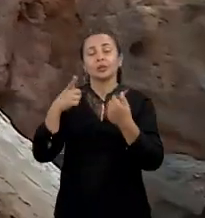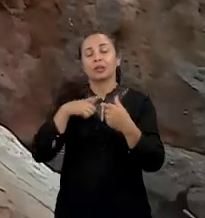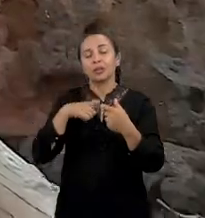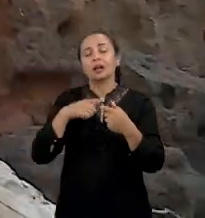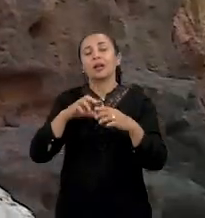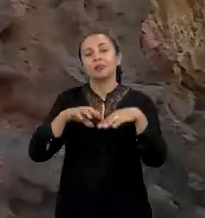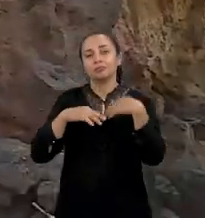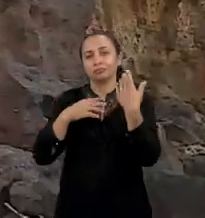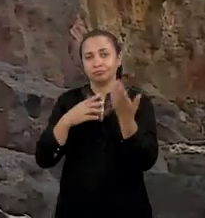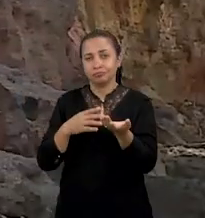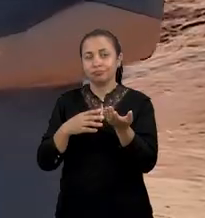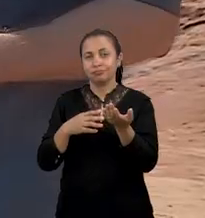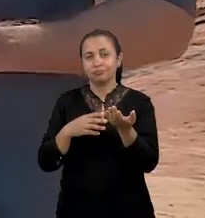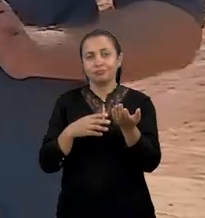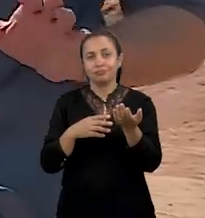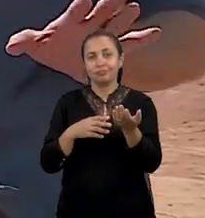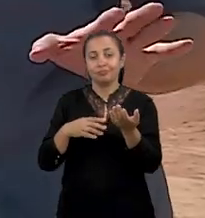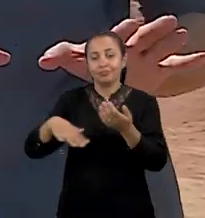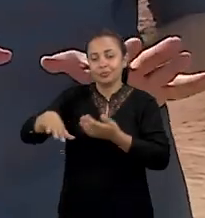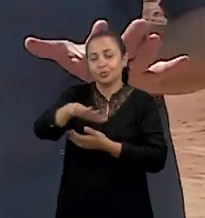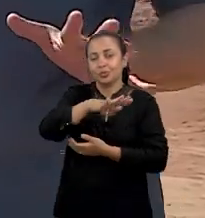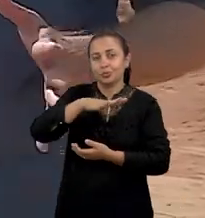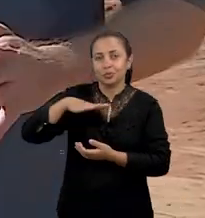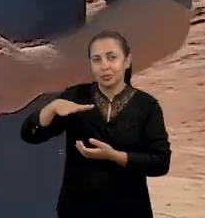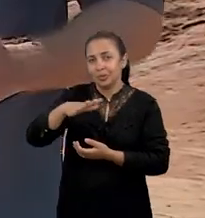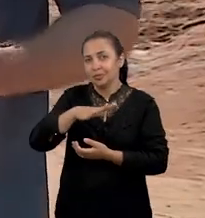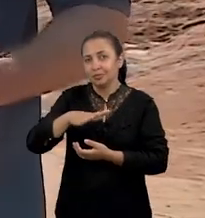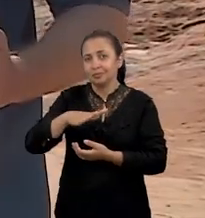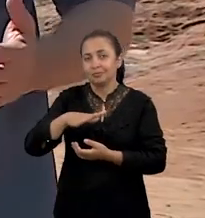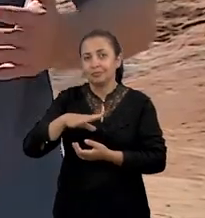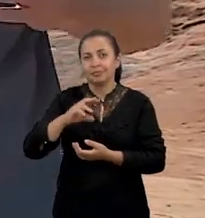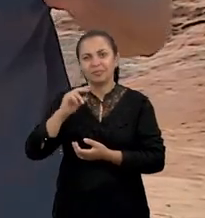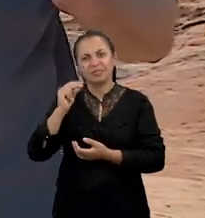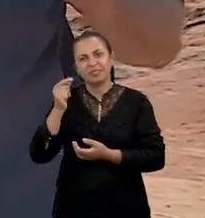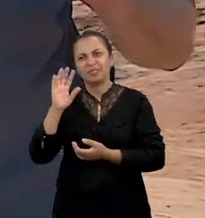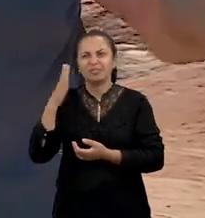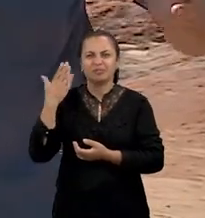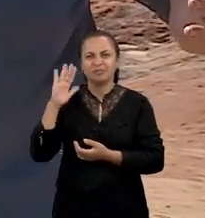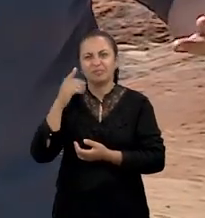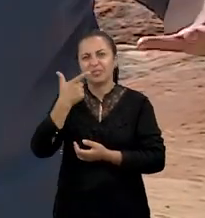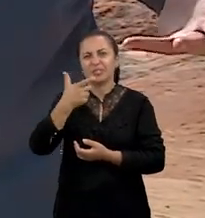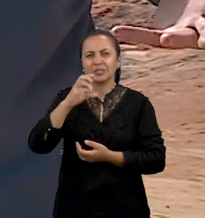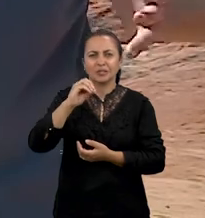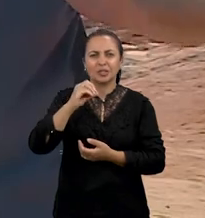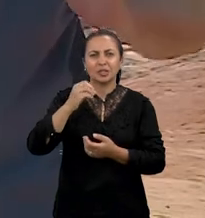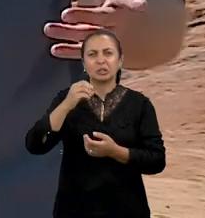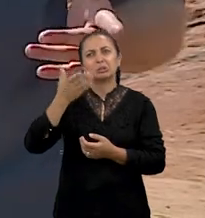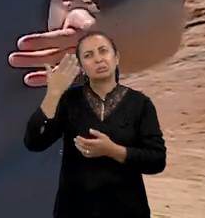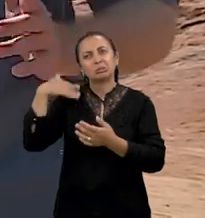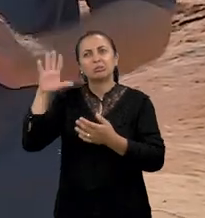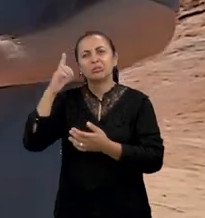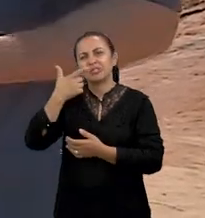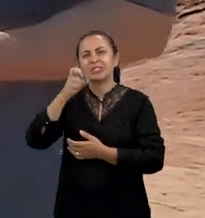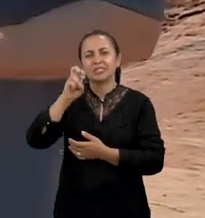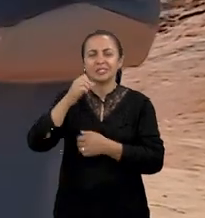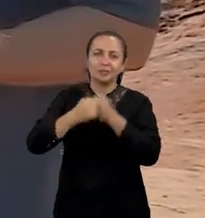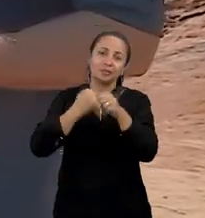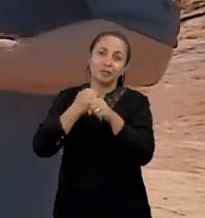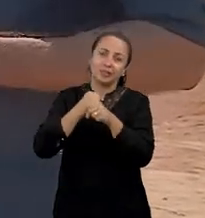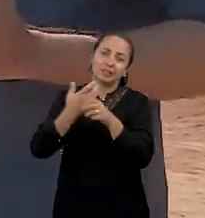o tempo, ele tende a cair. Essa é uma área que há cerca de 20, 25 anos,